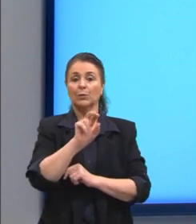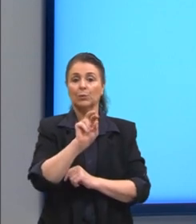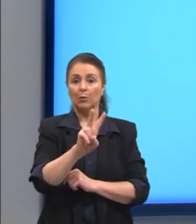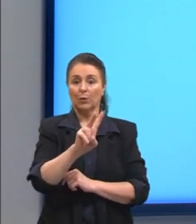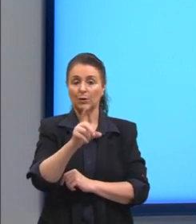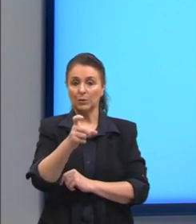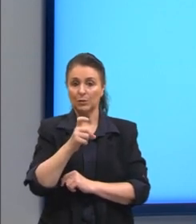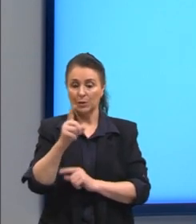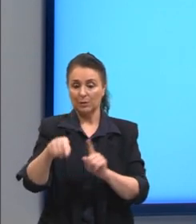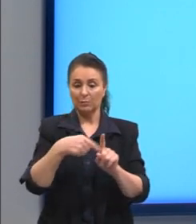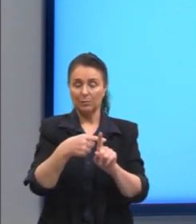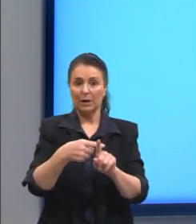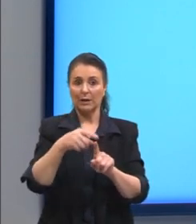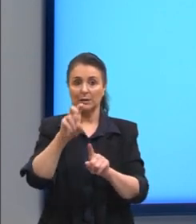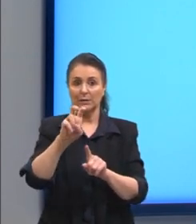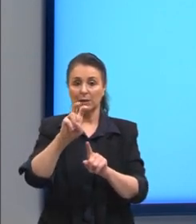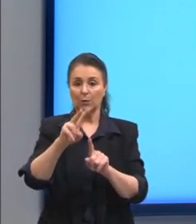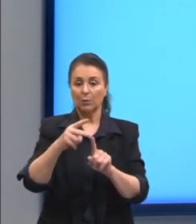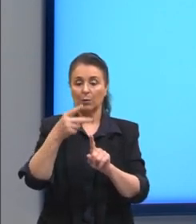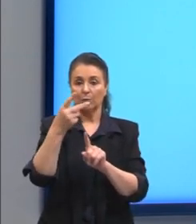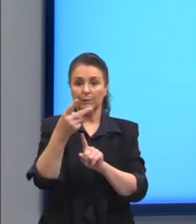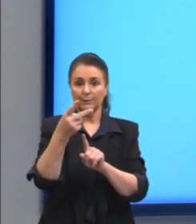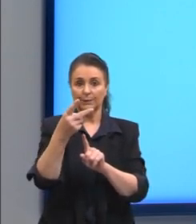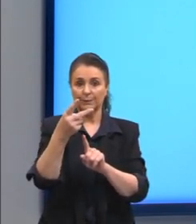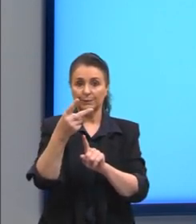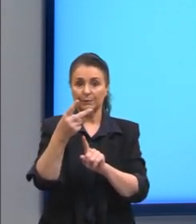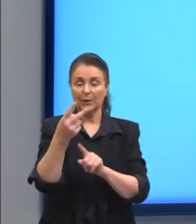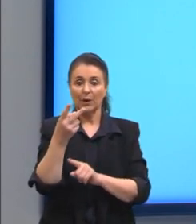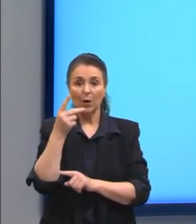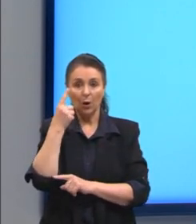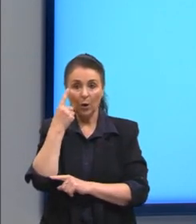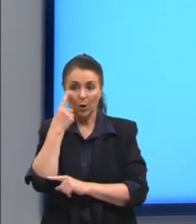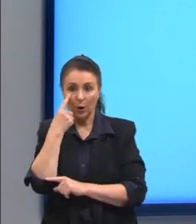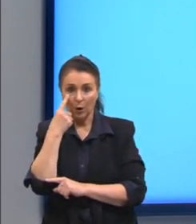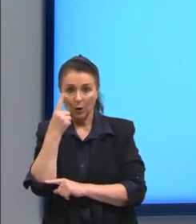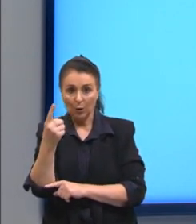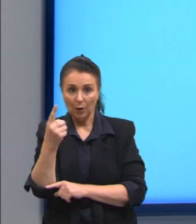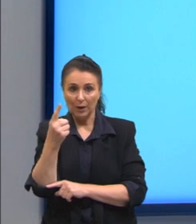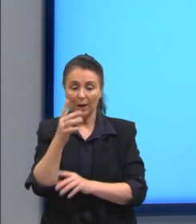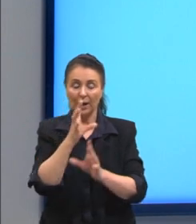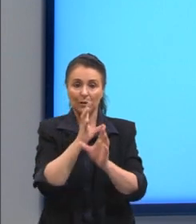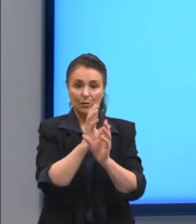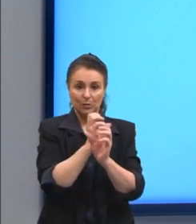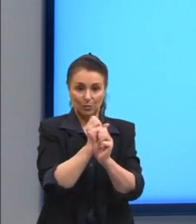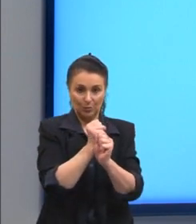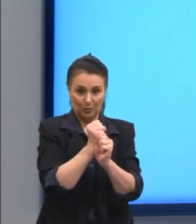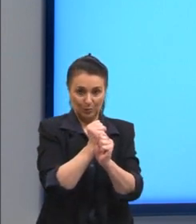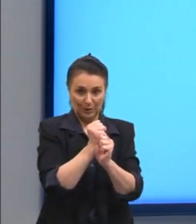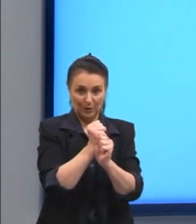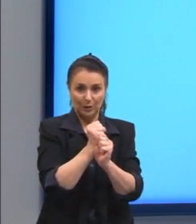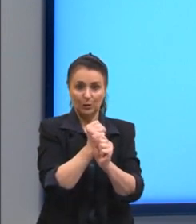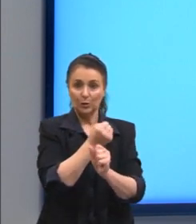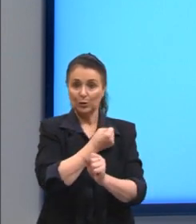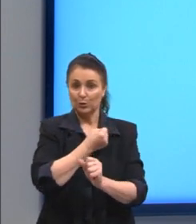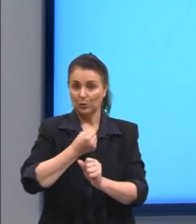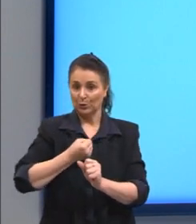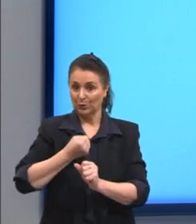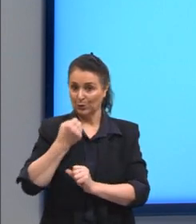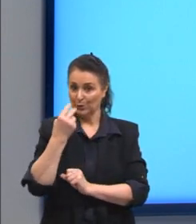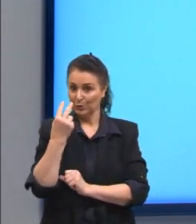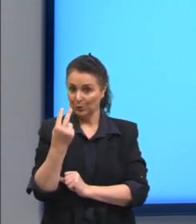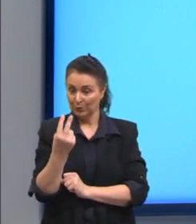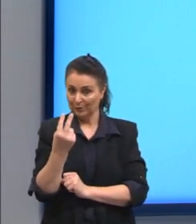mais 5 elevado ao quadrado. Observem que nós temos a soma entre dois termos, certo?